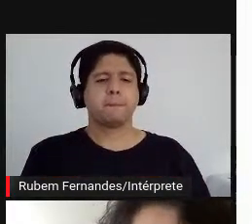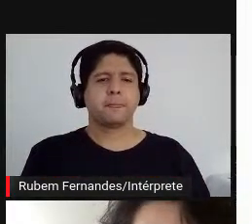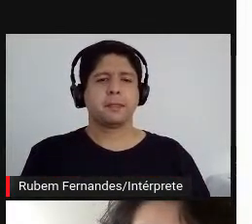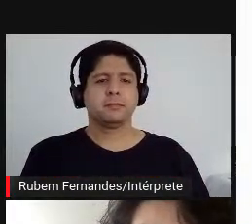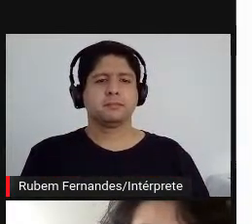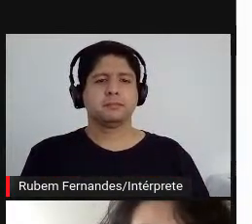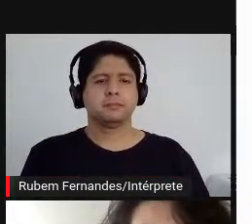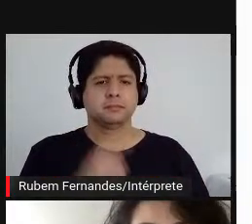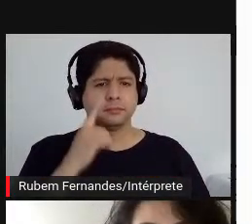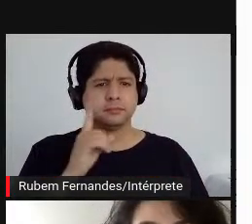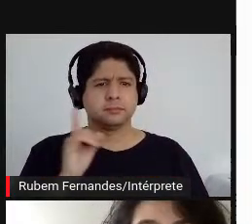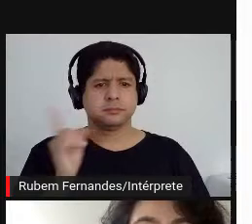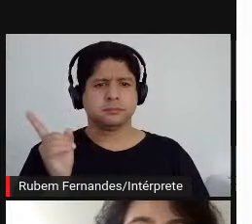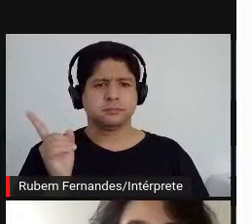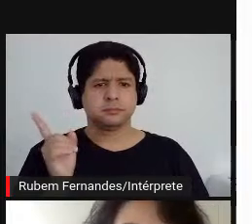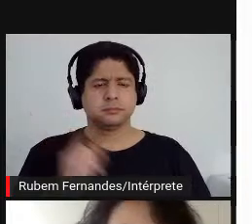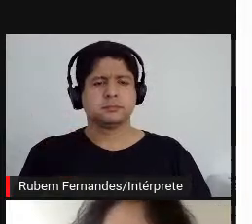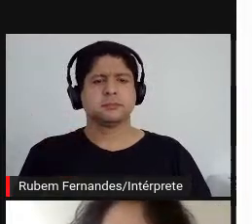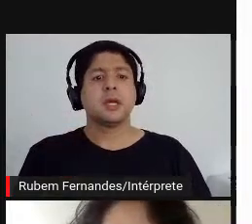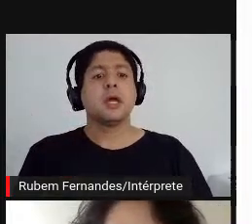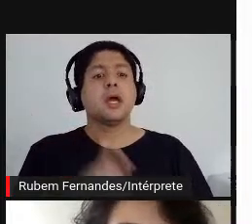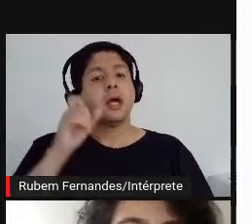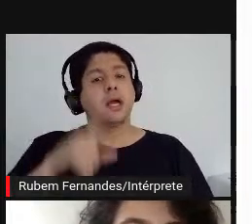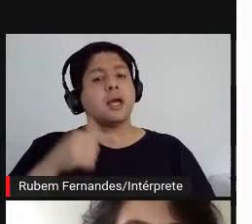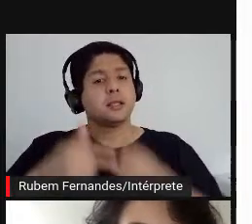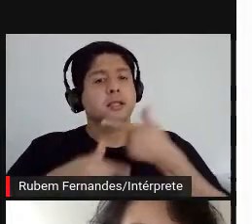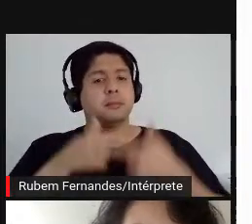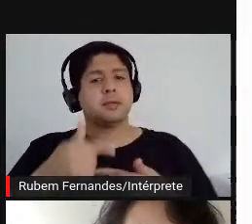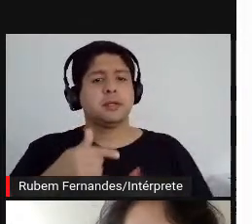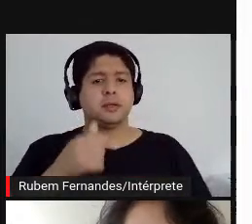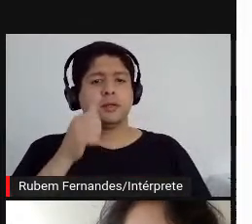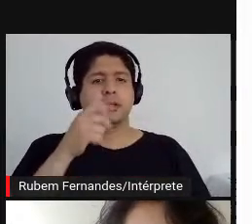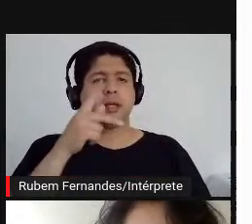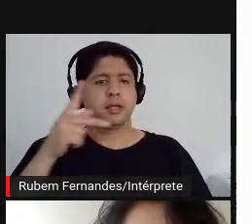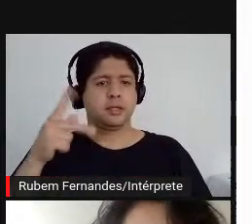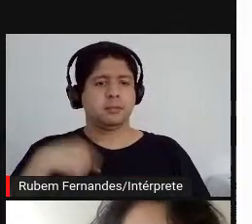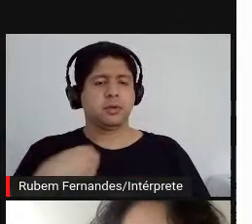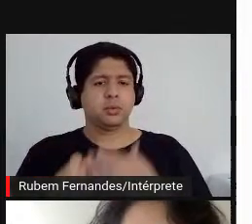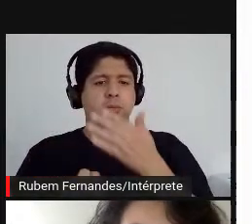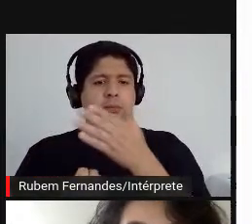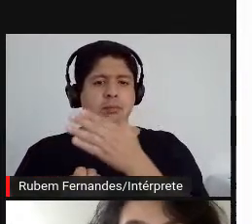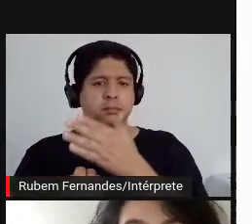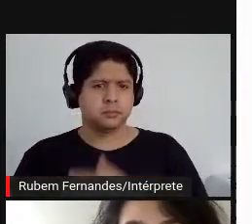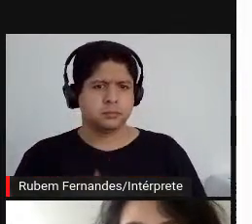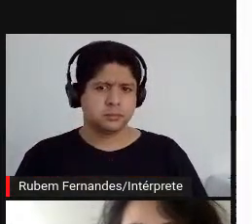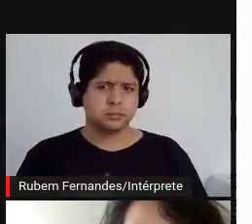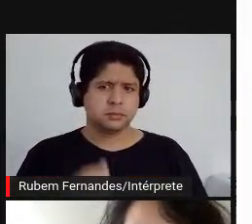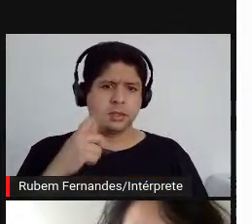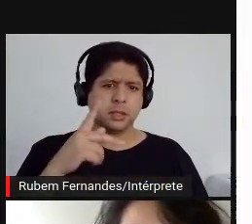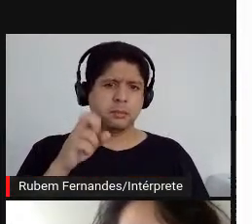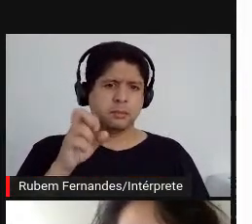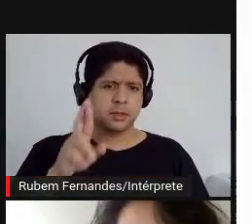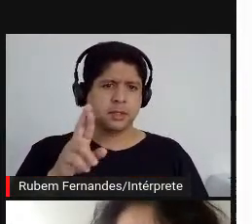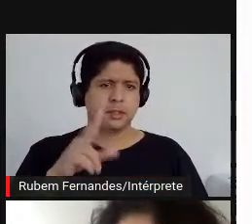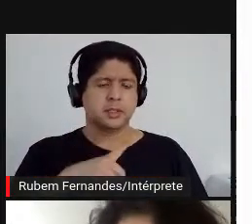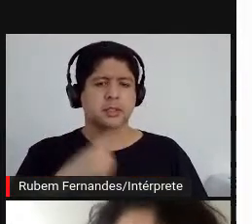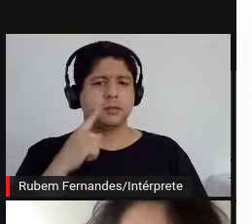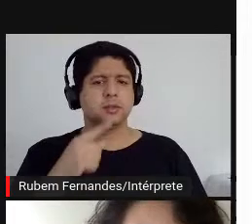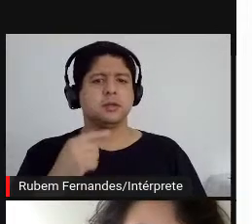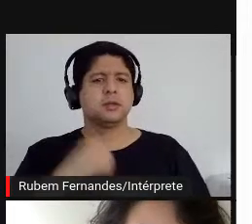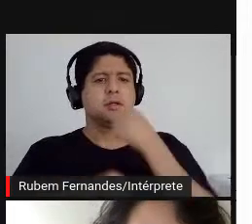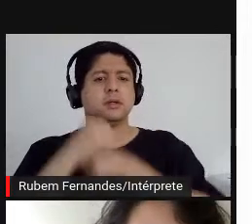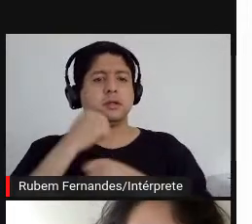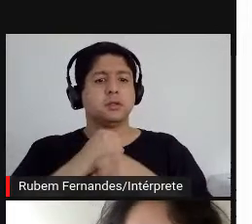Então, esse trabalho é o Ether. É um trabalho que eu comecei a fazer em 2015.